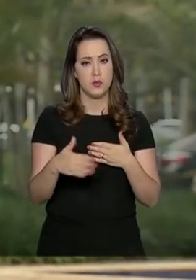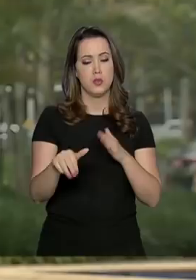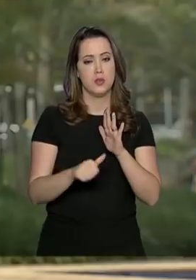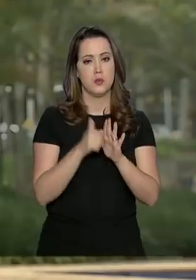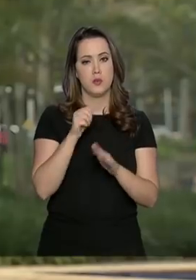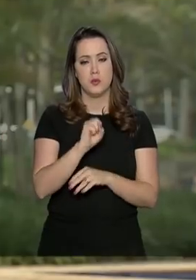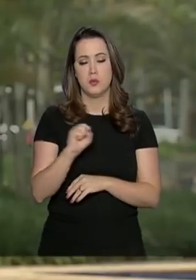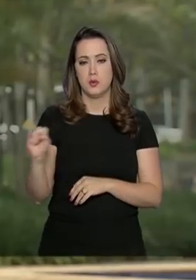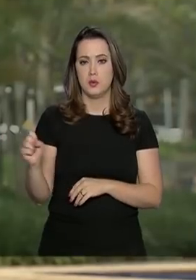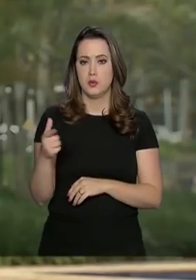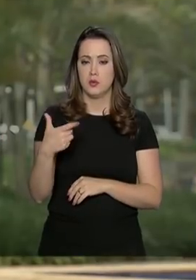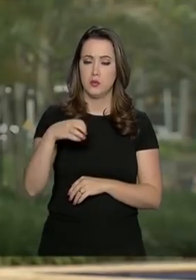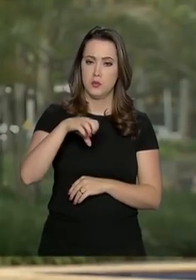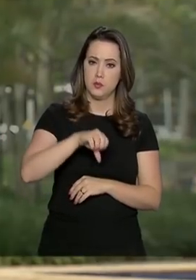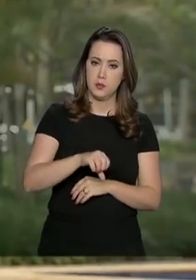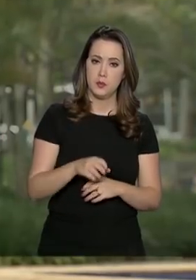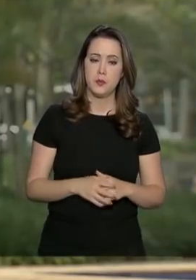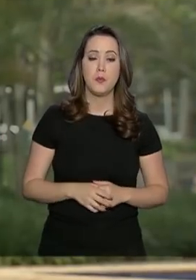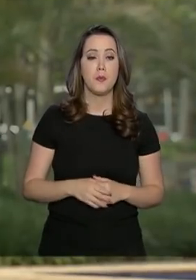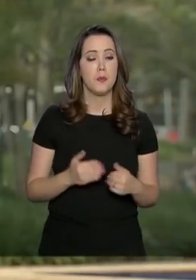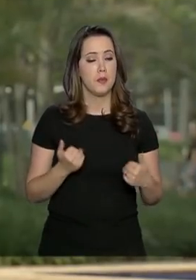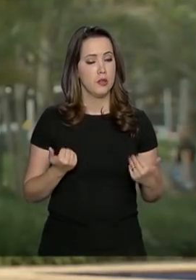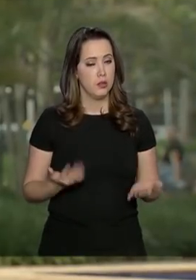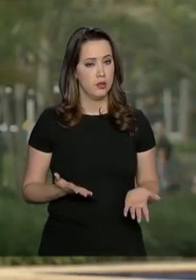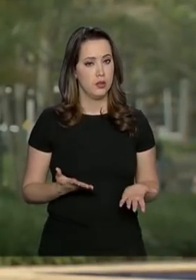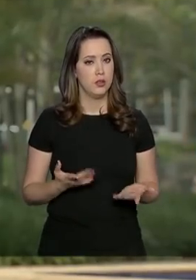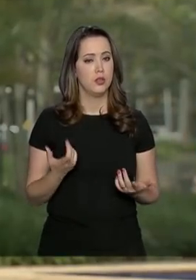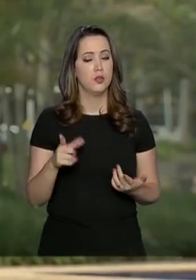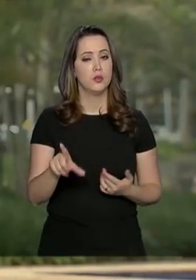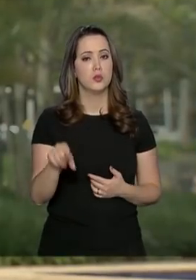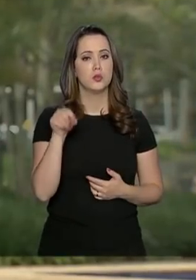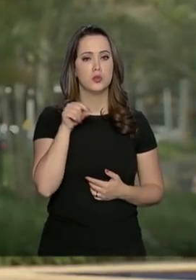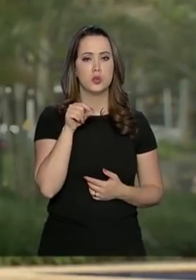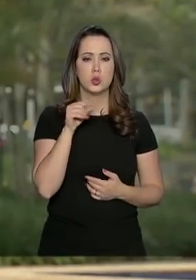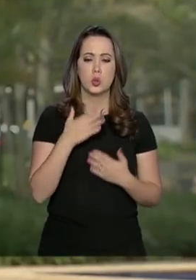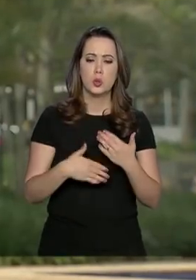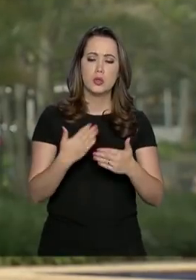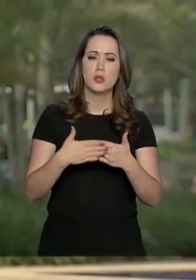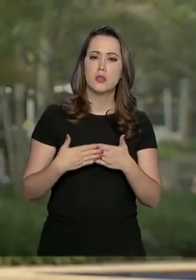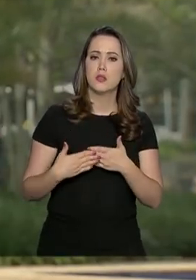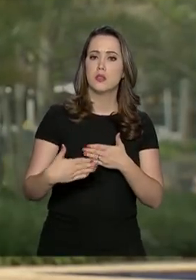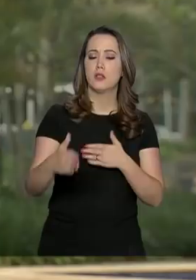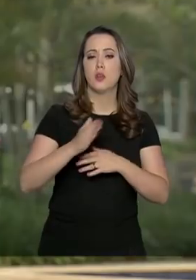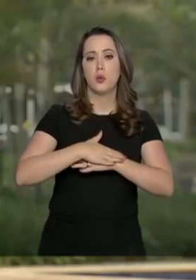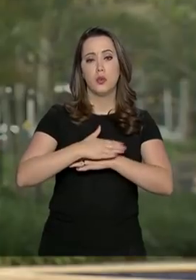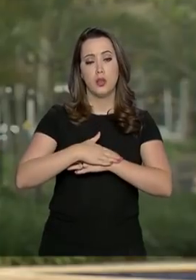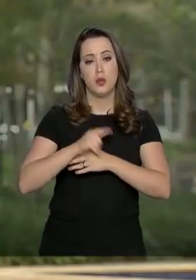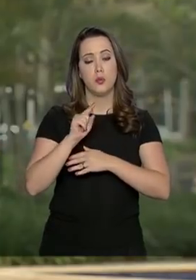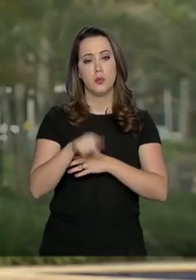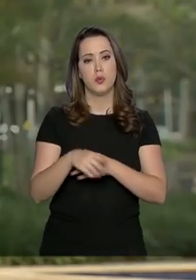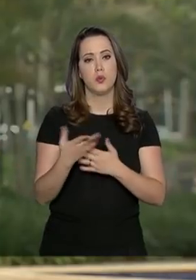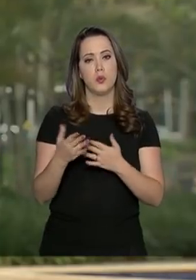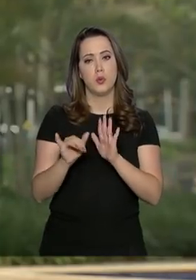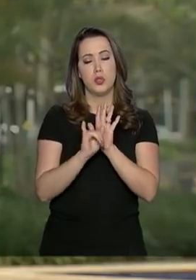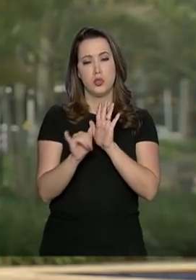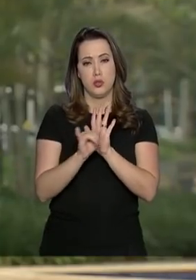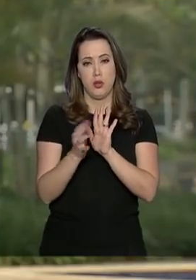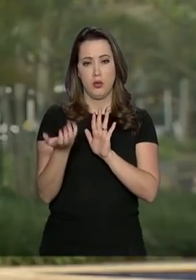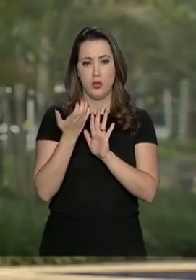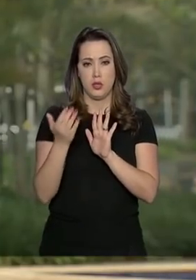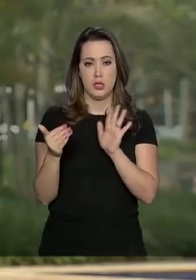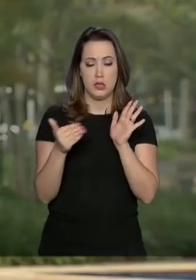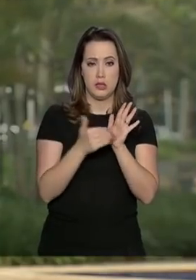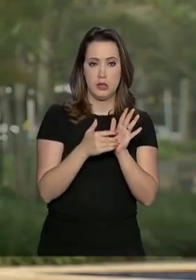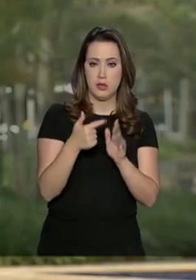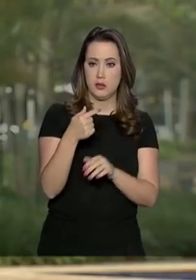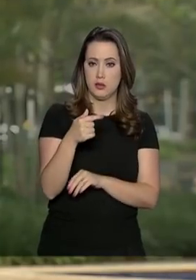primeiro semestre de 2019. Com isso, foi decidido estender o prazo. Inicialmente, o edital previa até 7